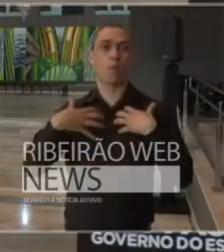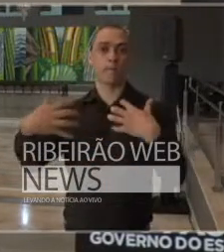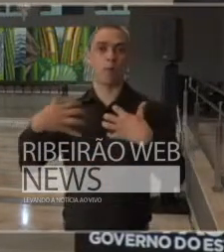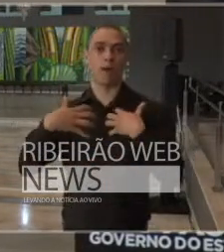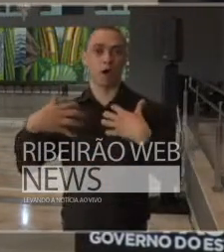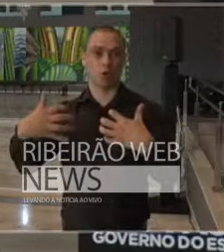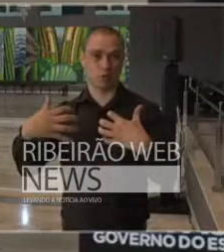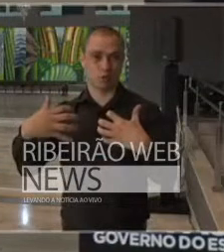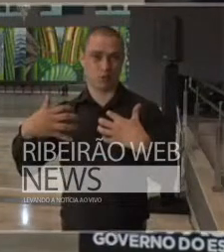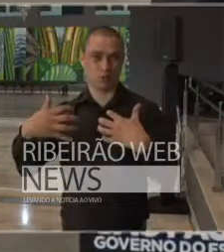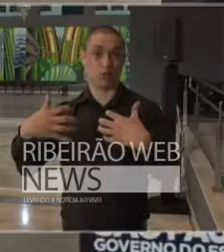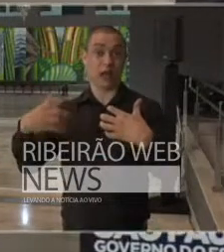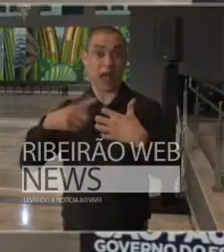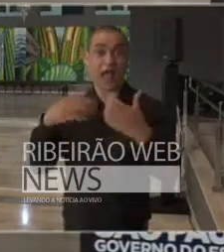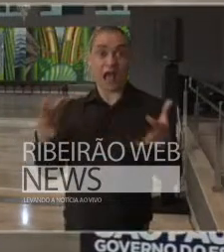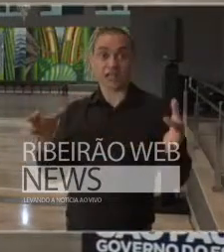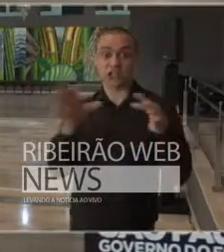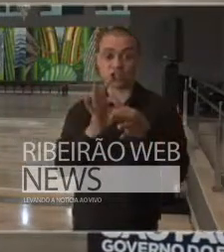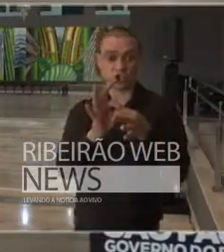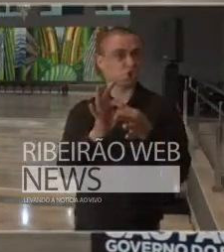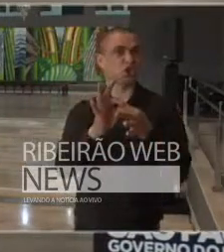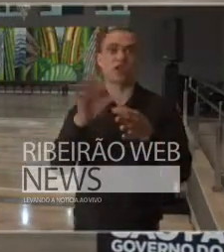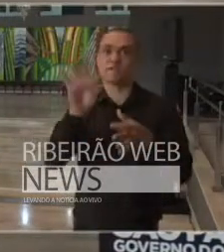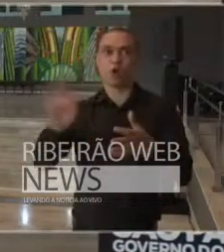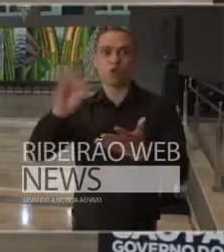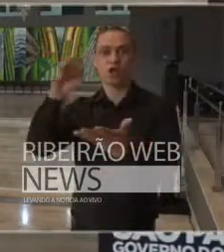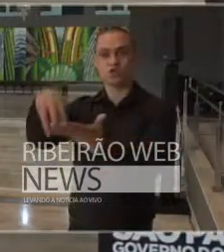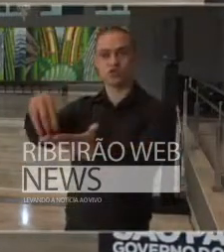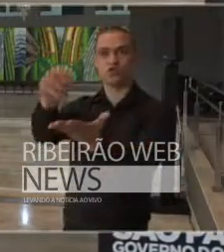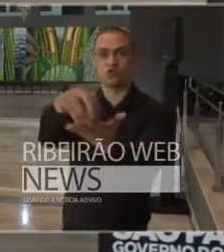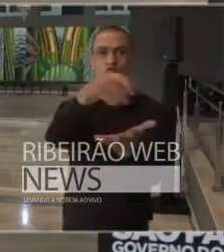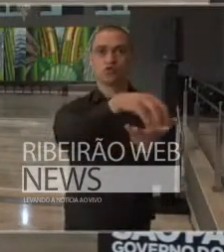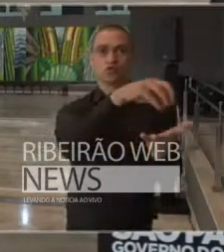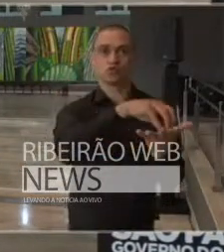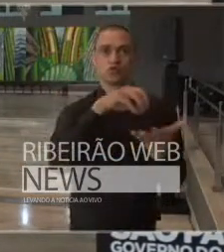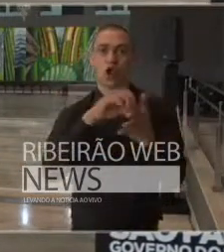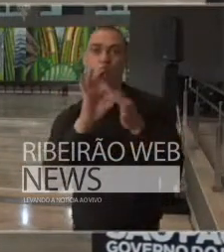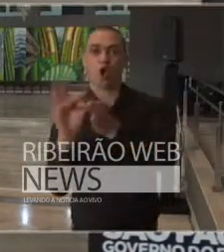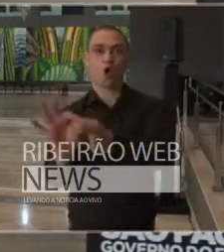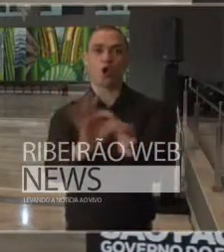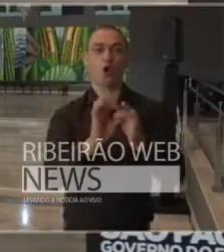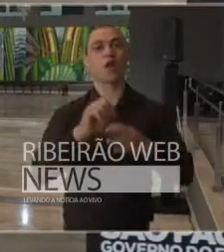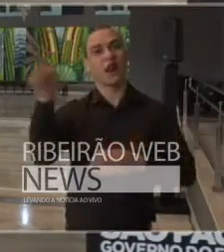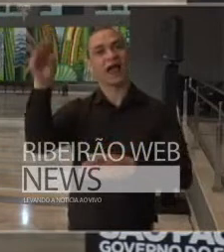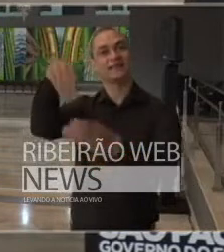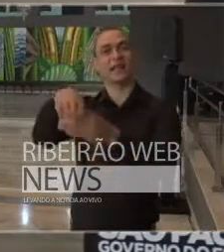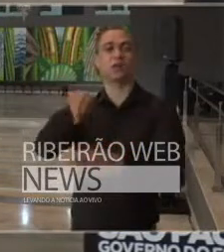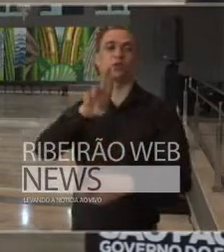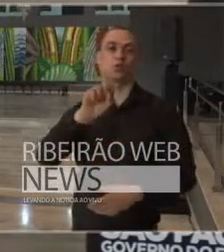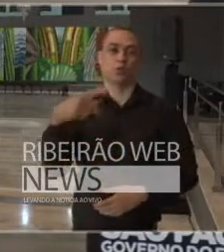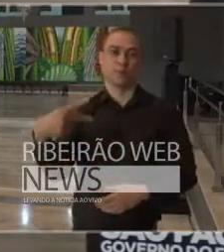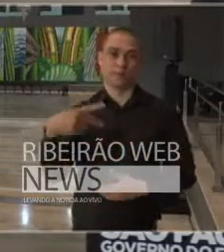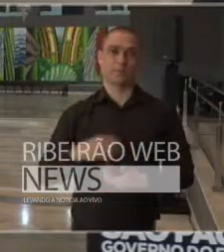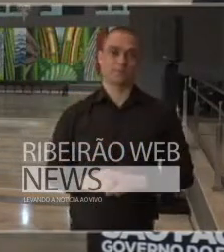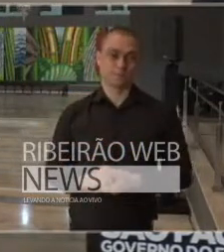de uma cooperação entre várias unidades da Universidade de São Paulo.